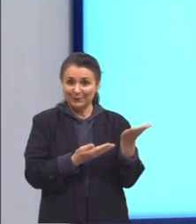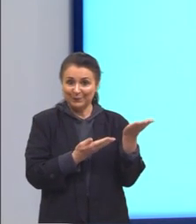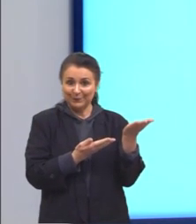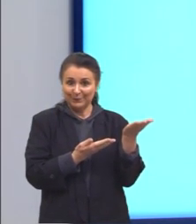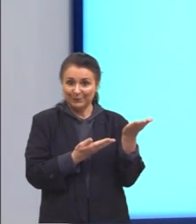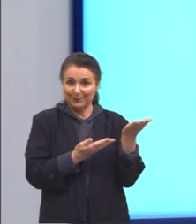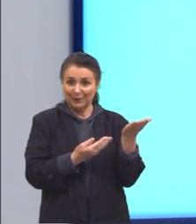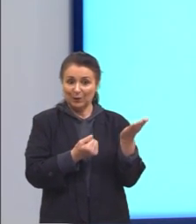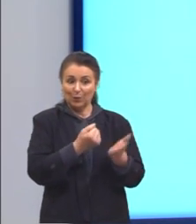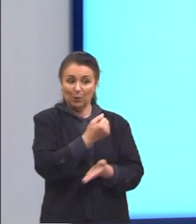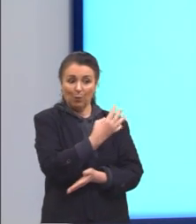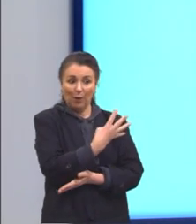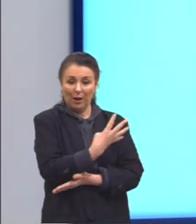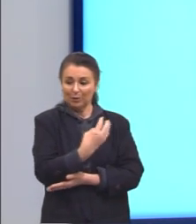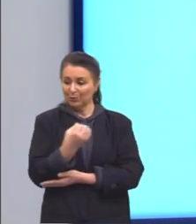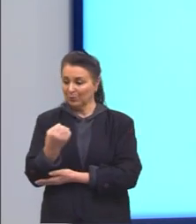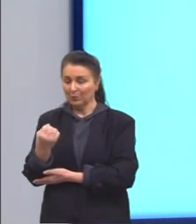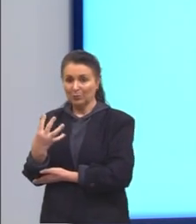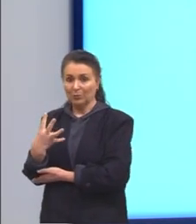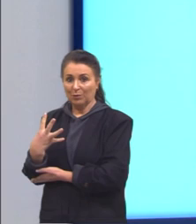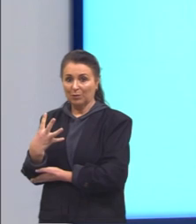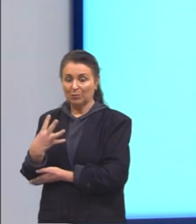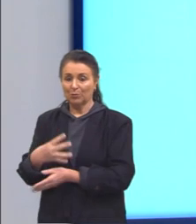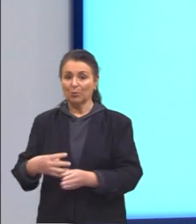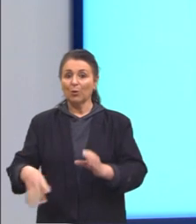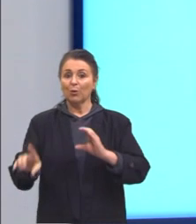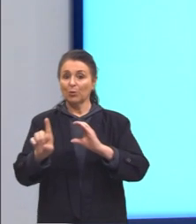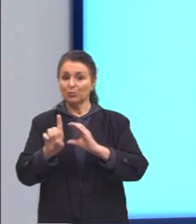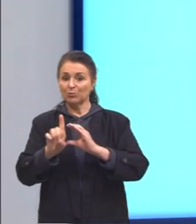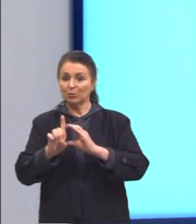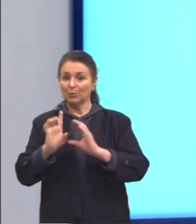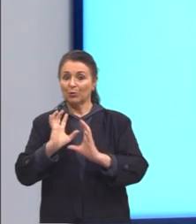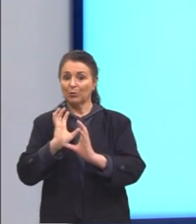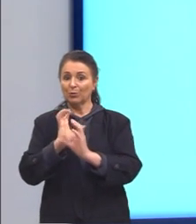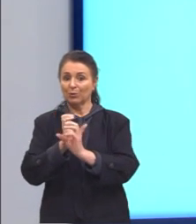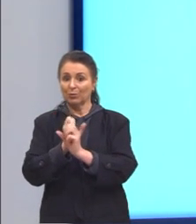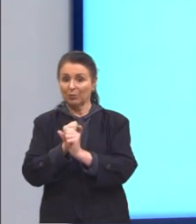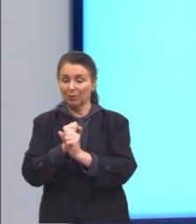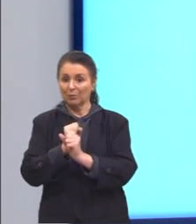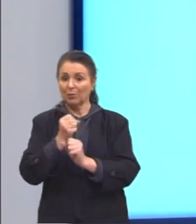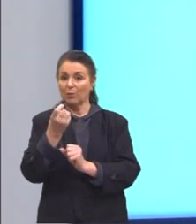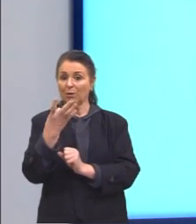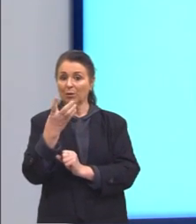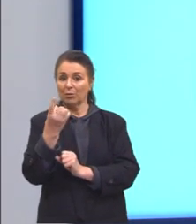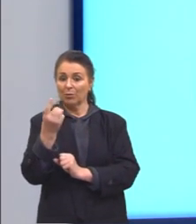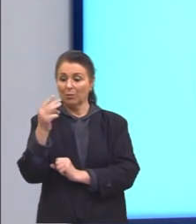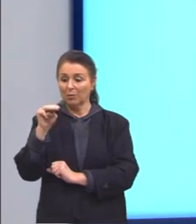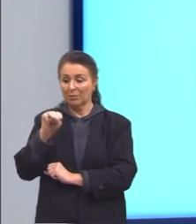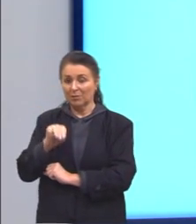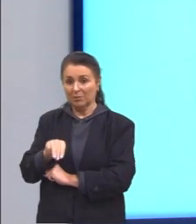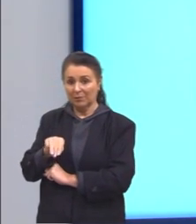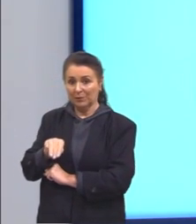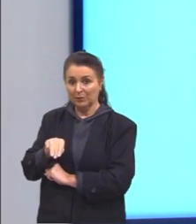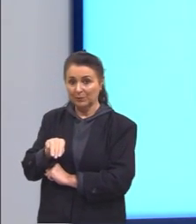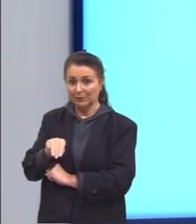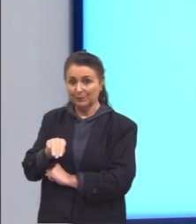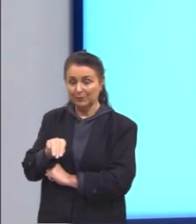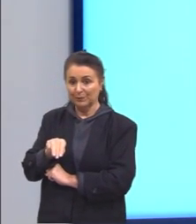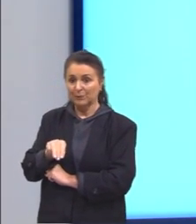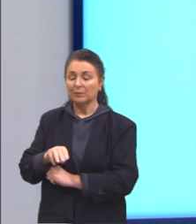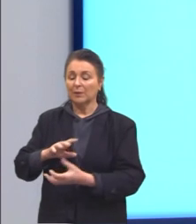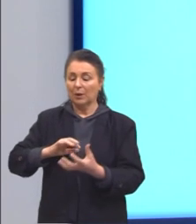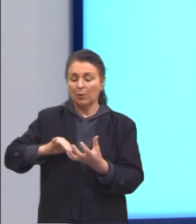de cada lado. Então, o nosso diâmetro total seria de 14 metros. Nós vamos, então,